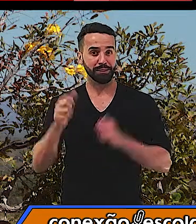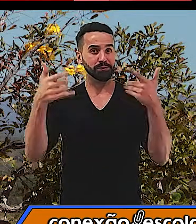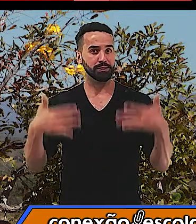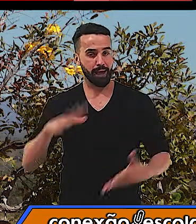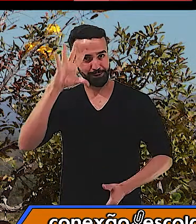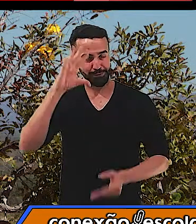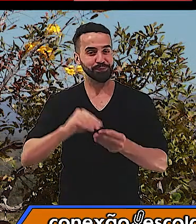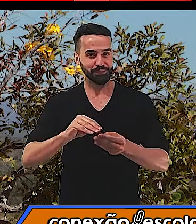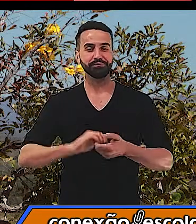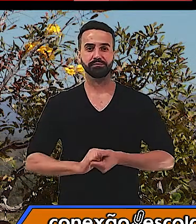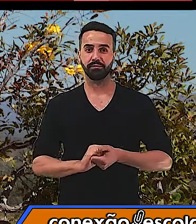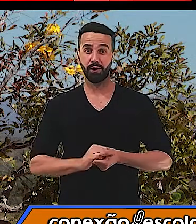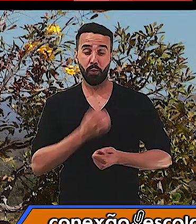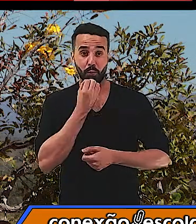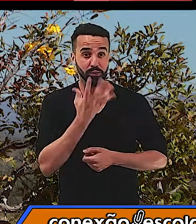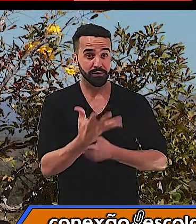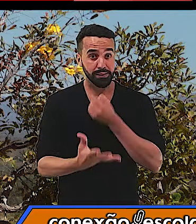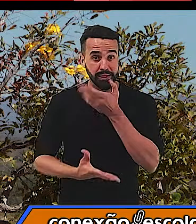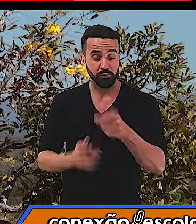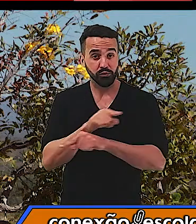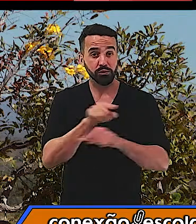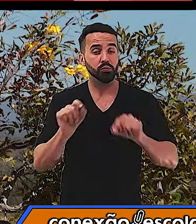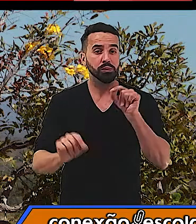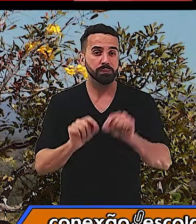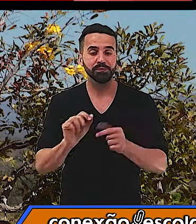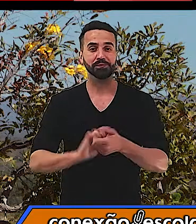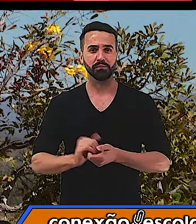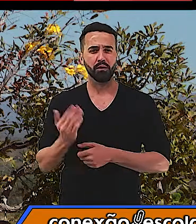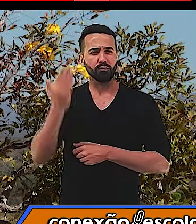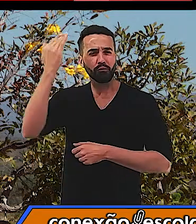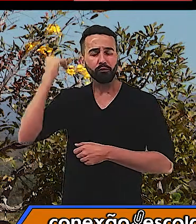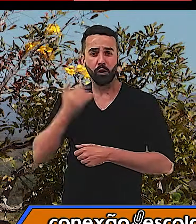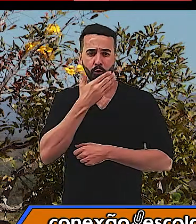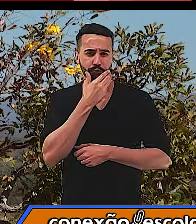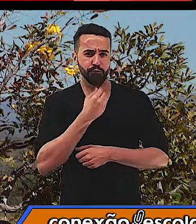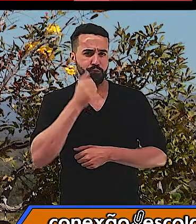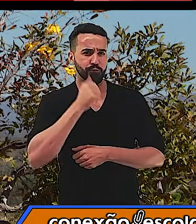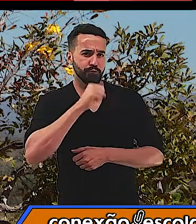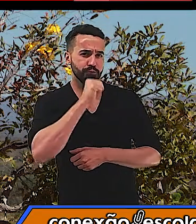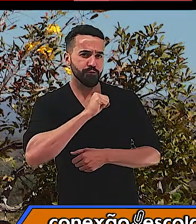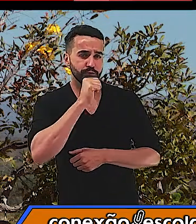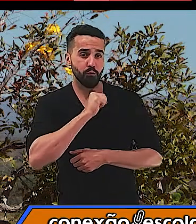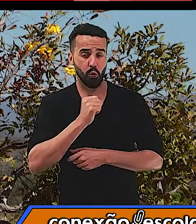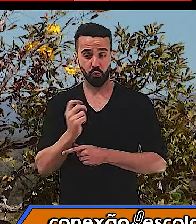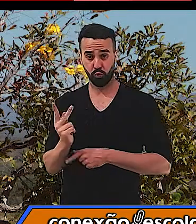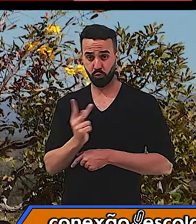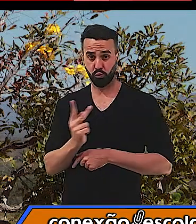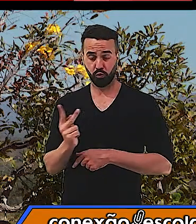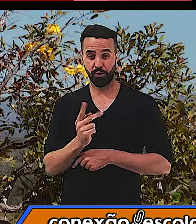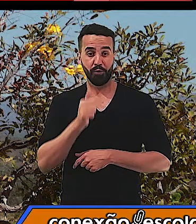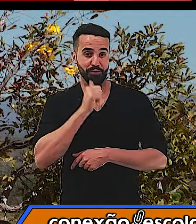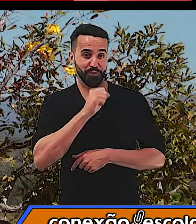E deixa eu contar uma coisa para vocês. Era uma vez um avó e um avô. A avó resolveu